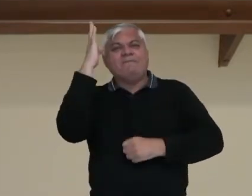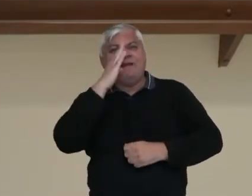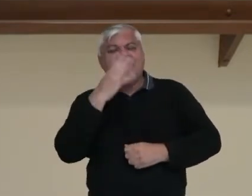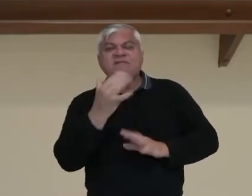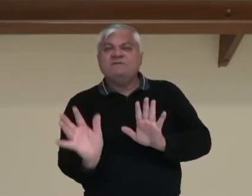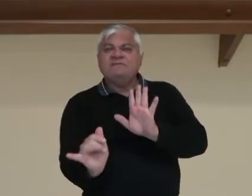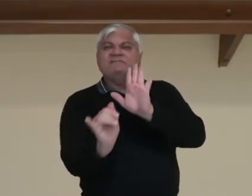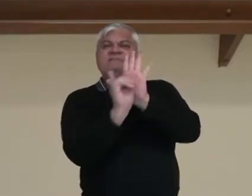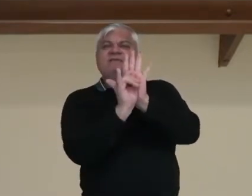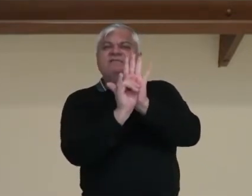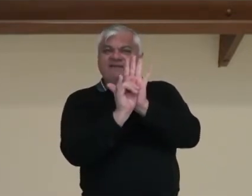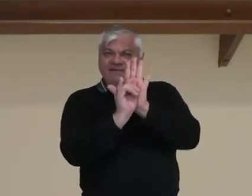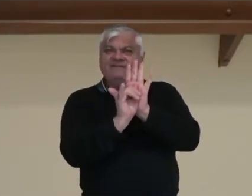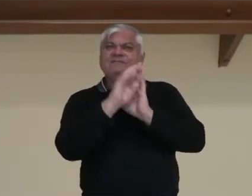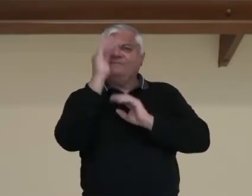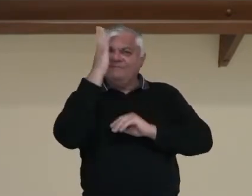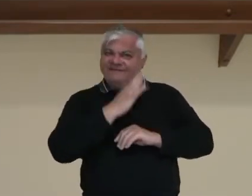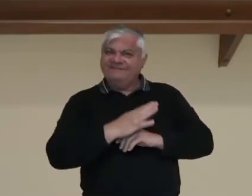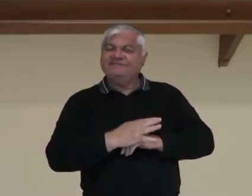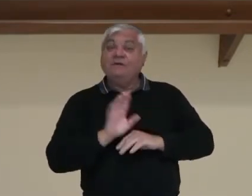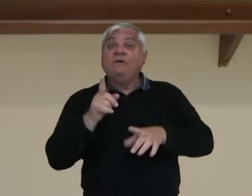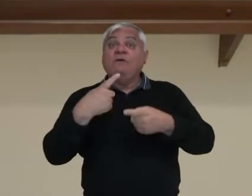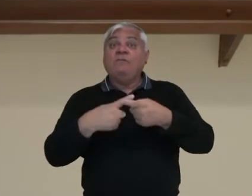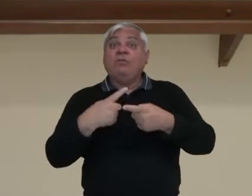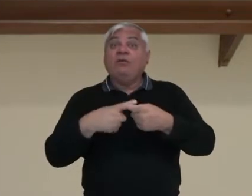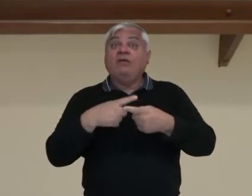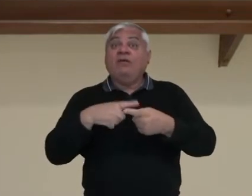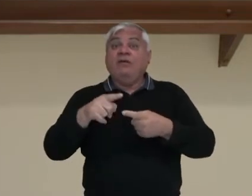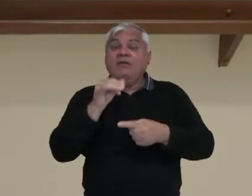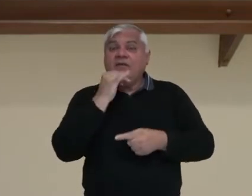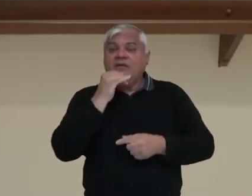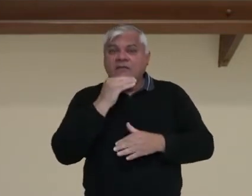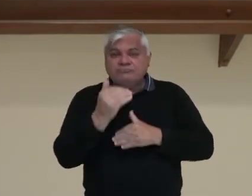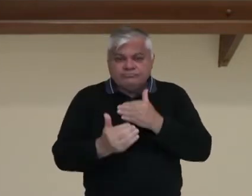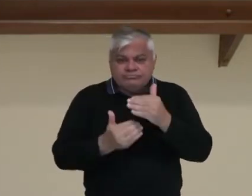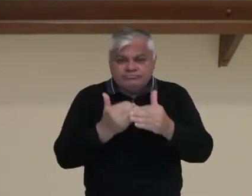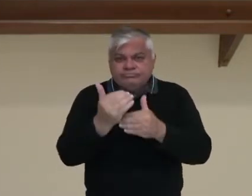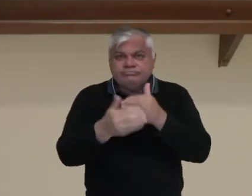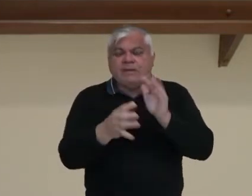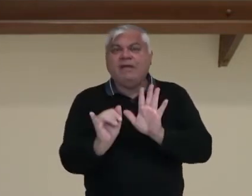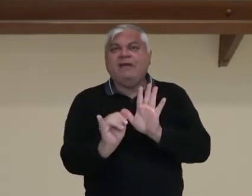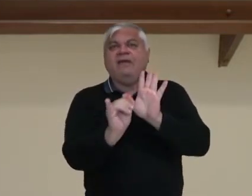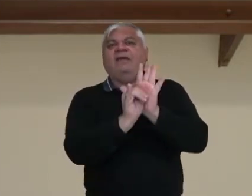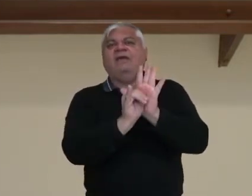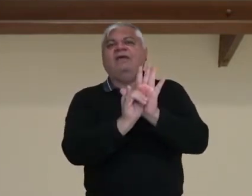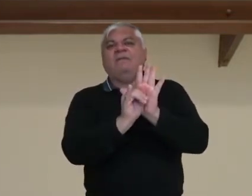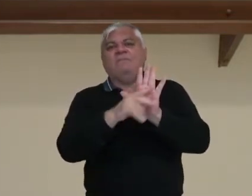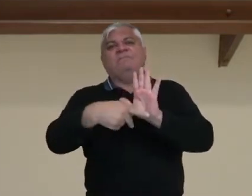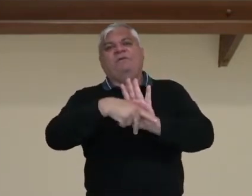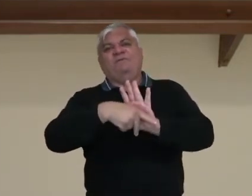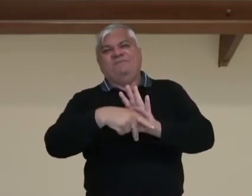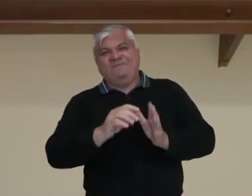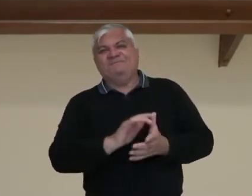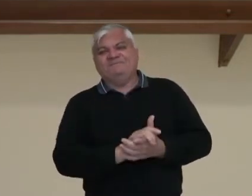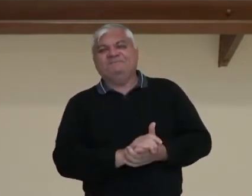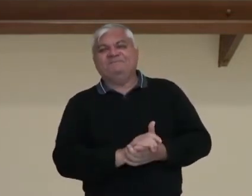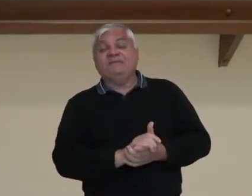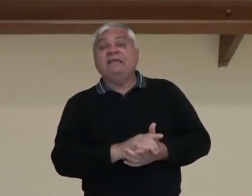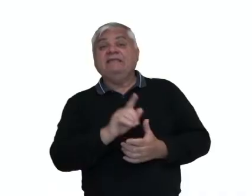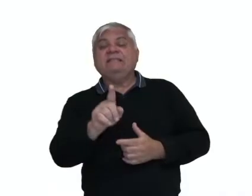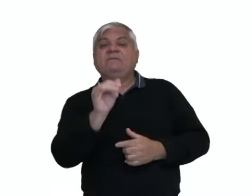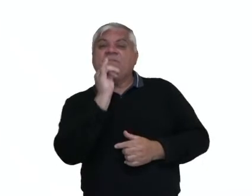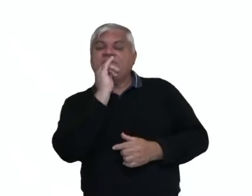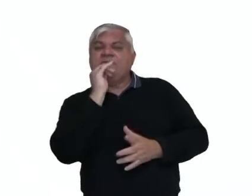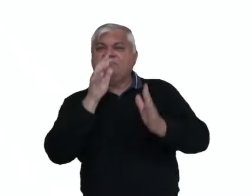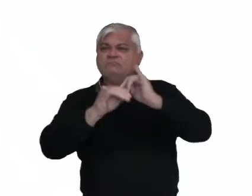identidade nacional, inclusive a construção de uma ideia de identidade nacional. A ideia